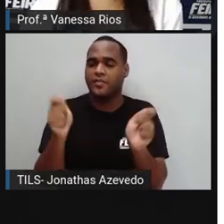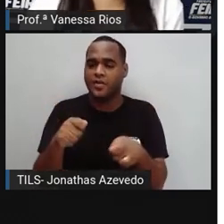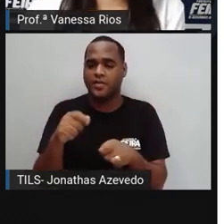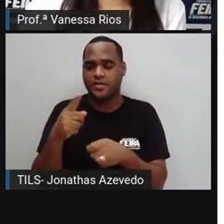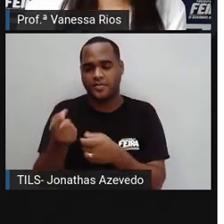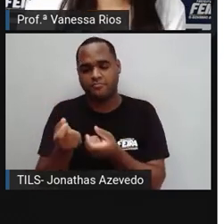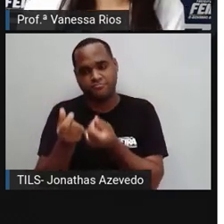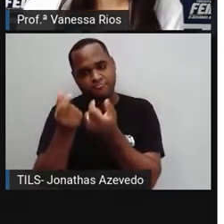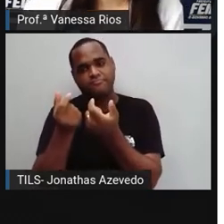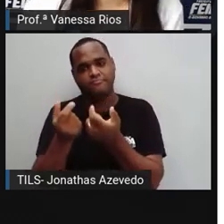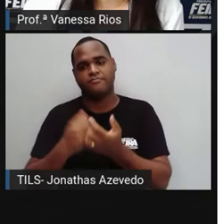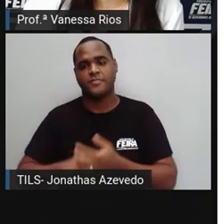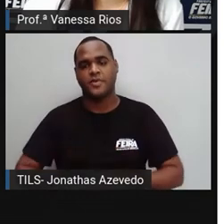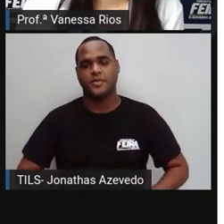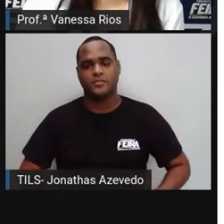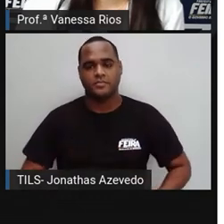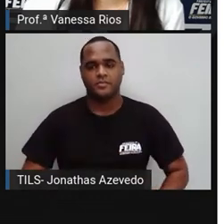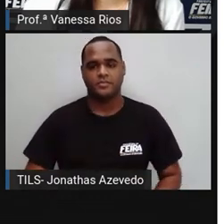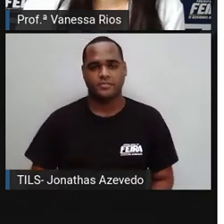financeira.